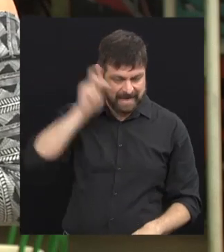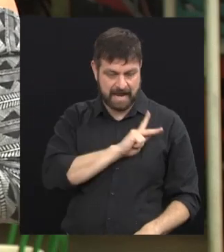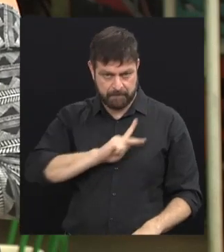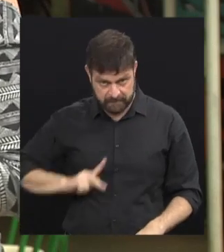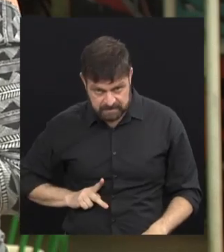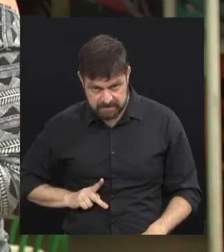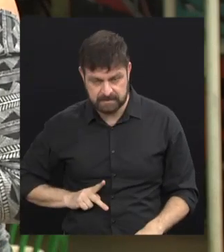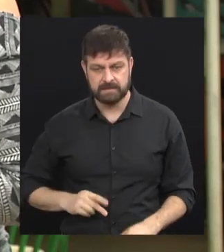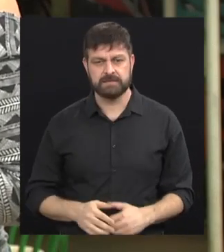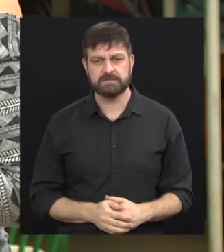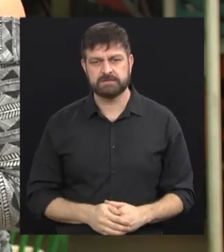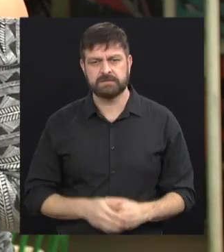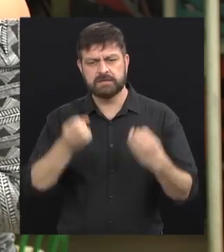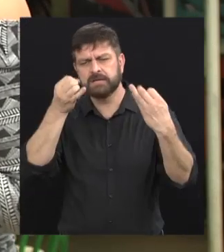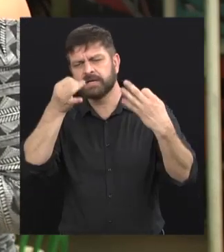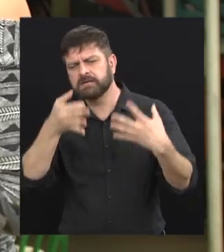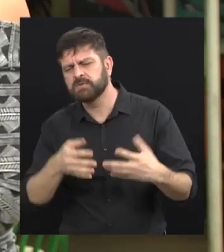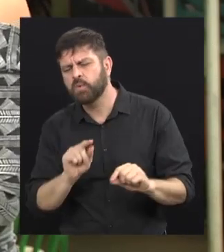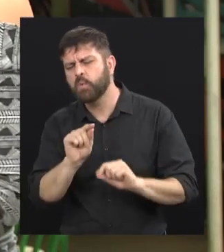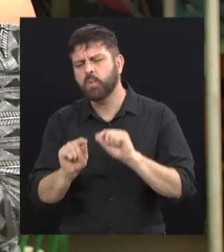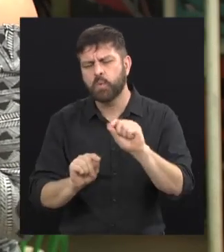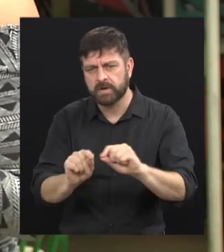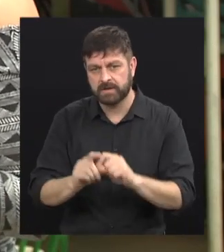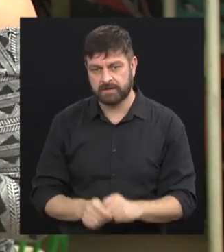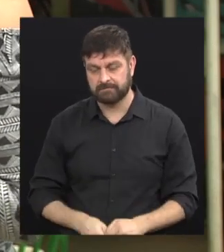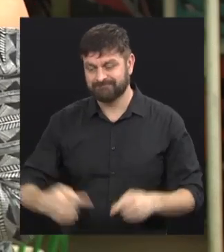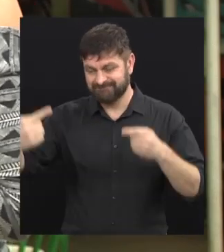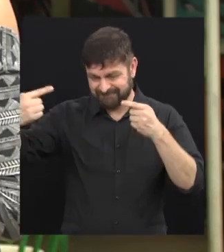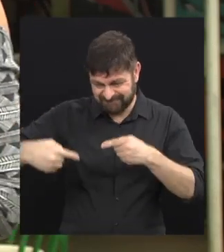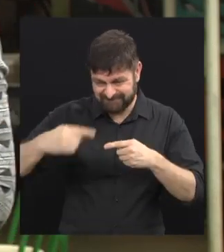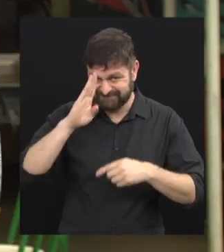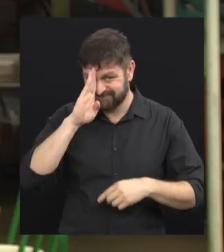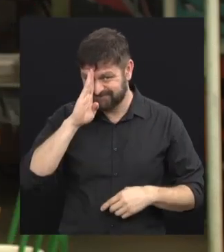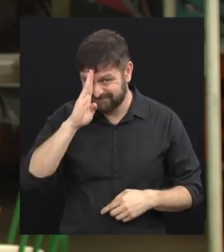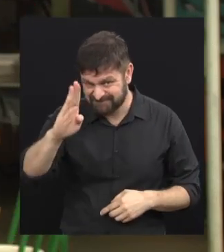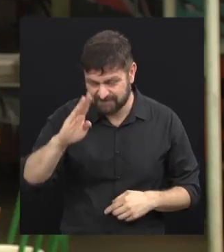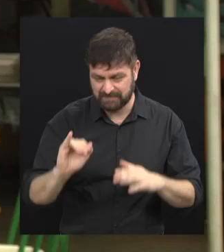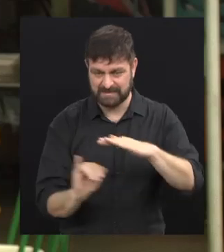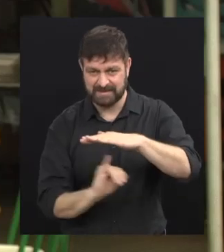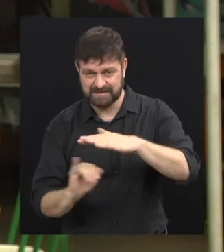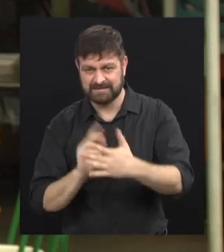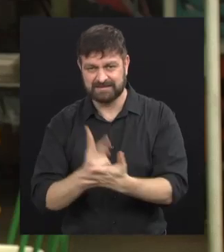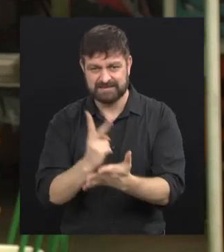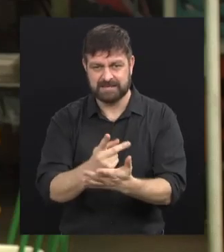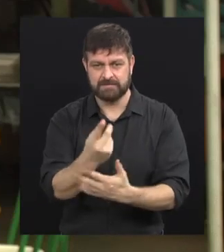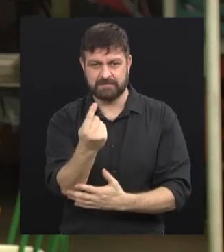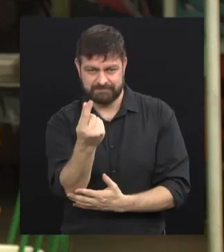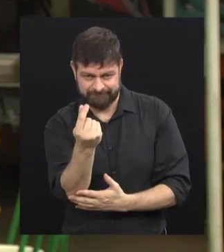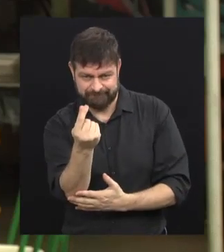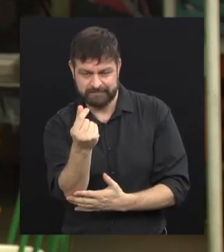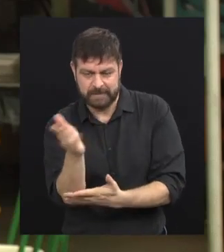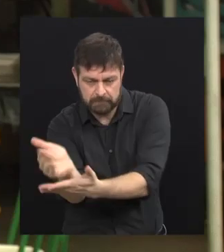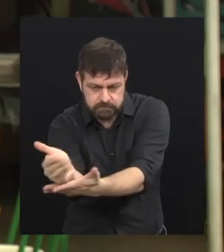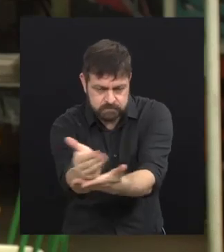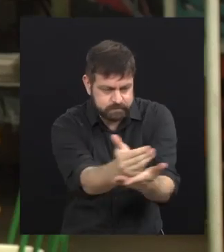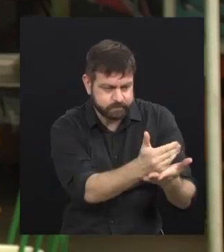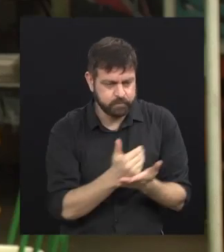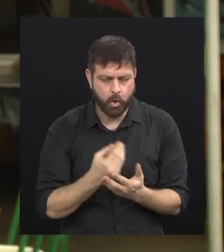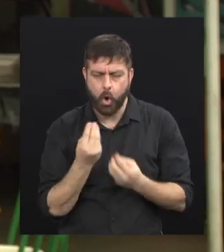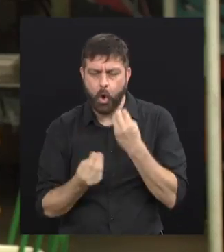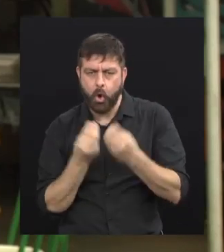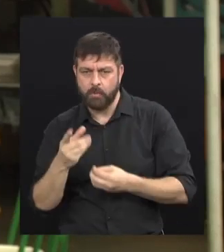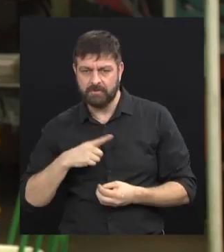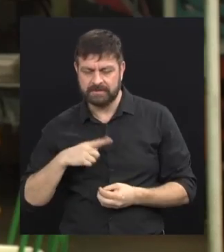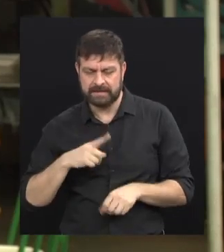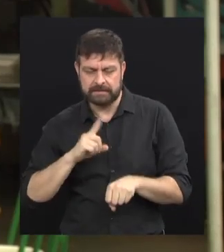bloco, e ela falou que um dos grandes desafios aí para a entidade sempre vai ser o levantamento de recurso. O vocês têm